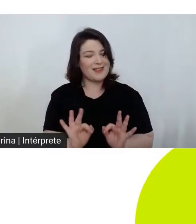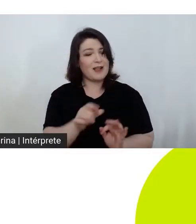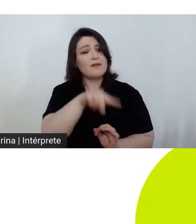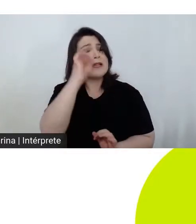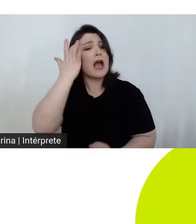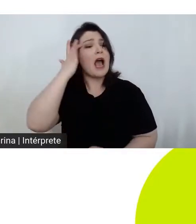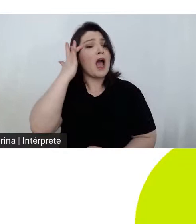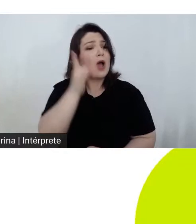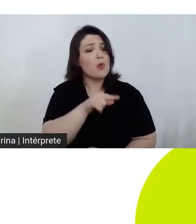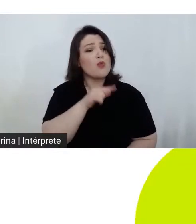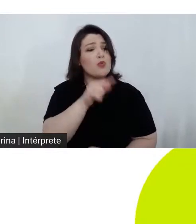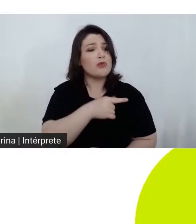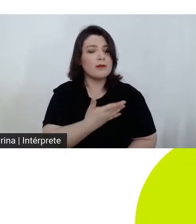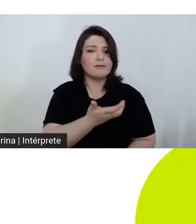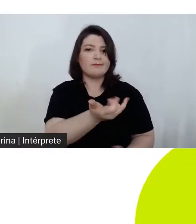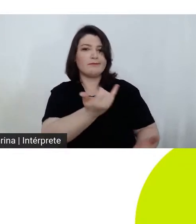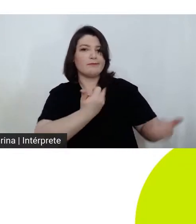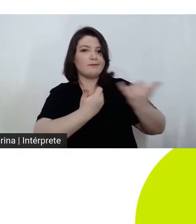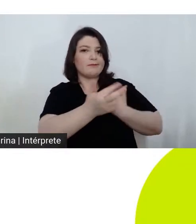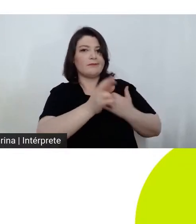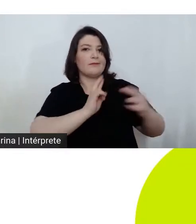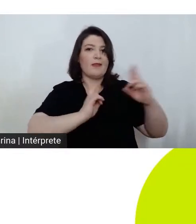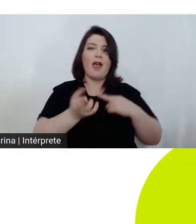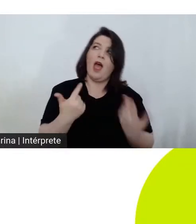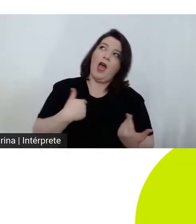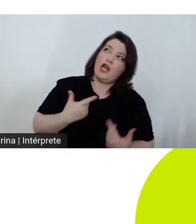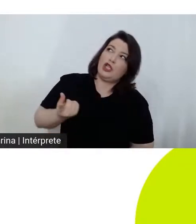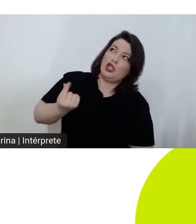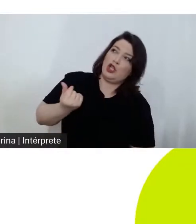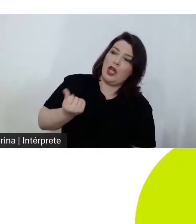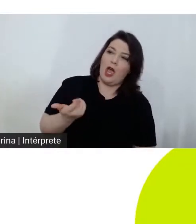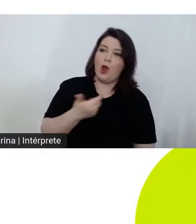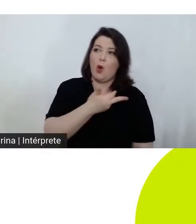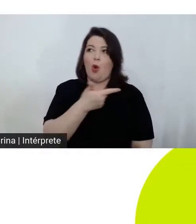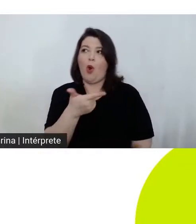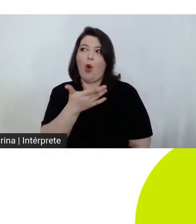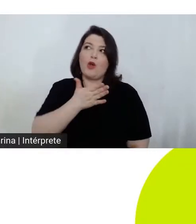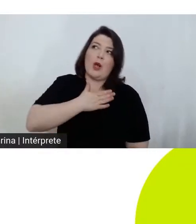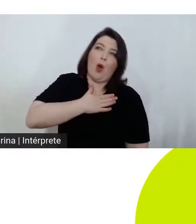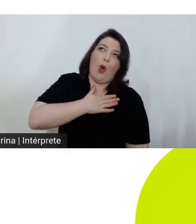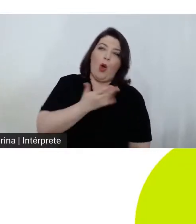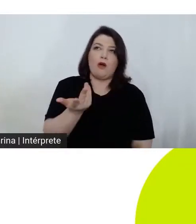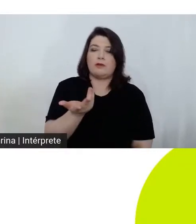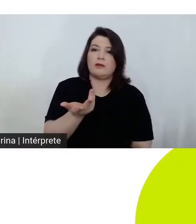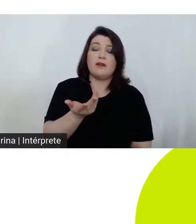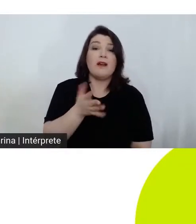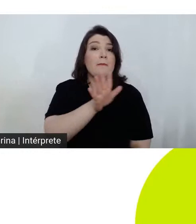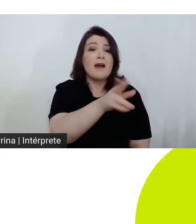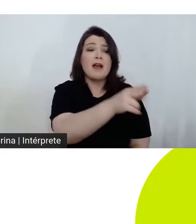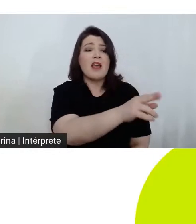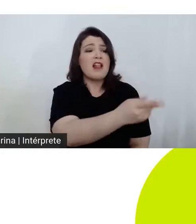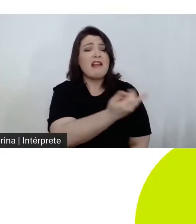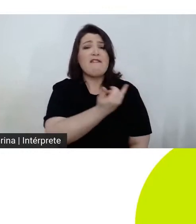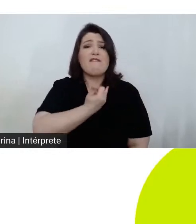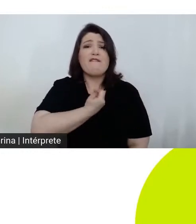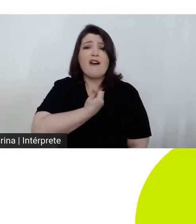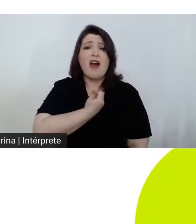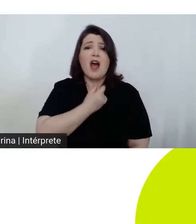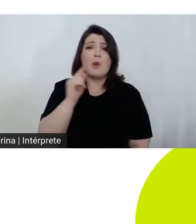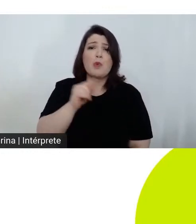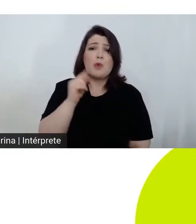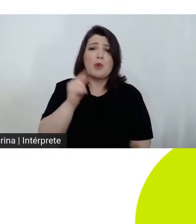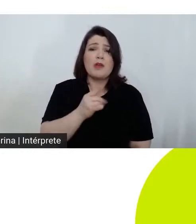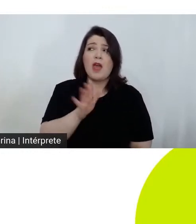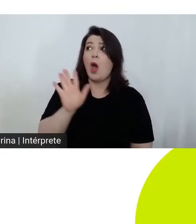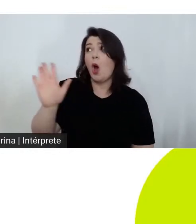fazer aquilo que se gosta etc etc etc mas nenhum deles fala que a felicidade depende da